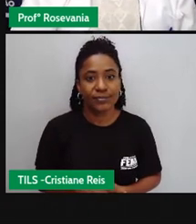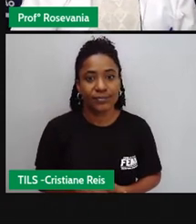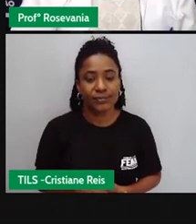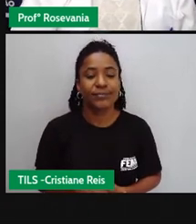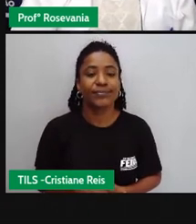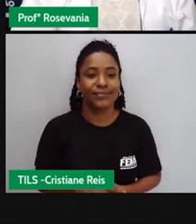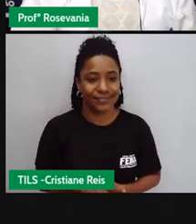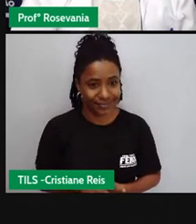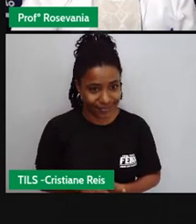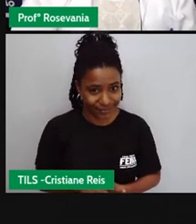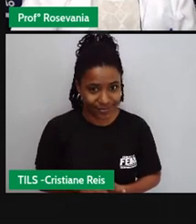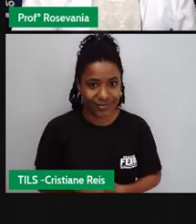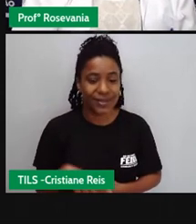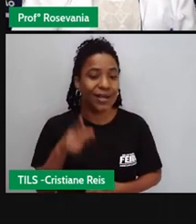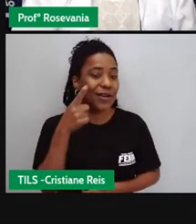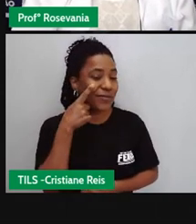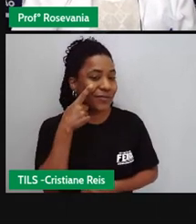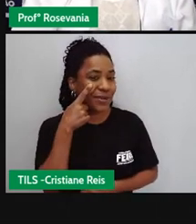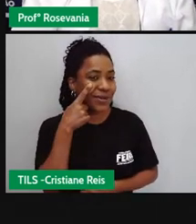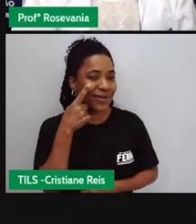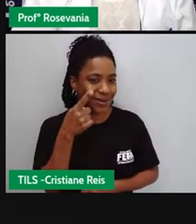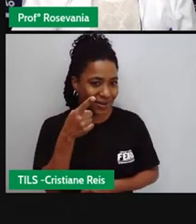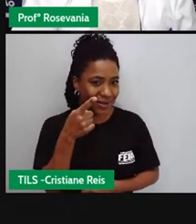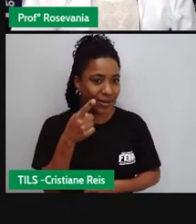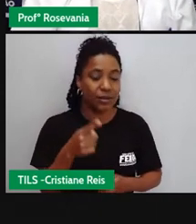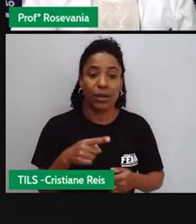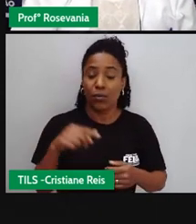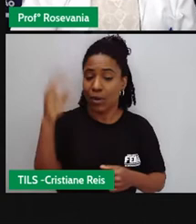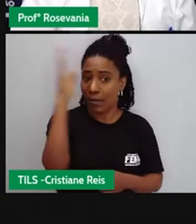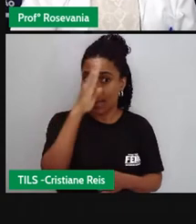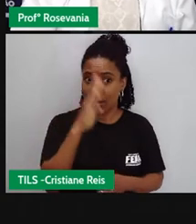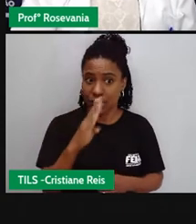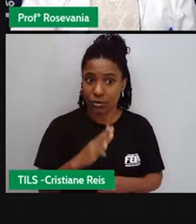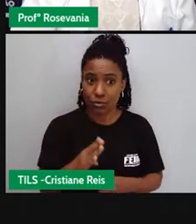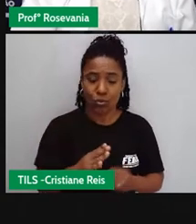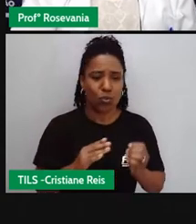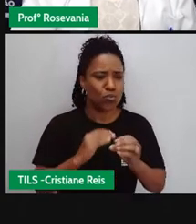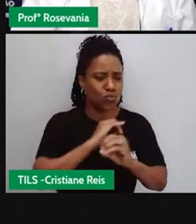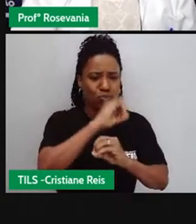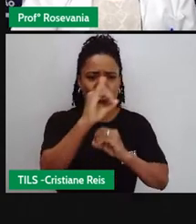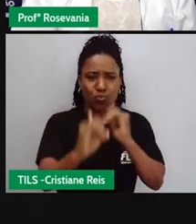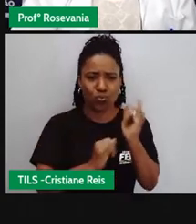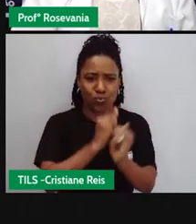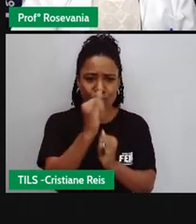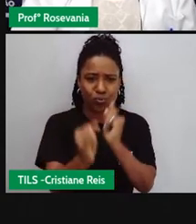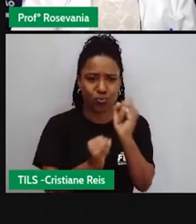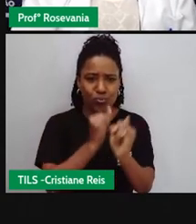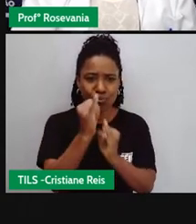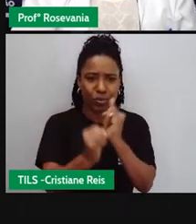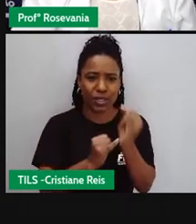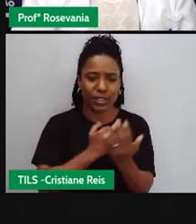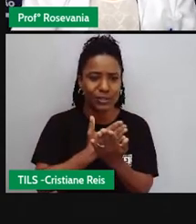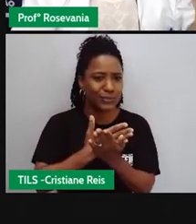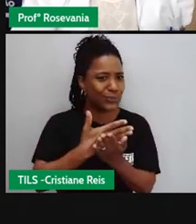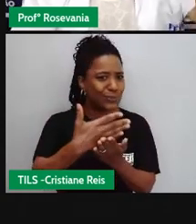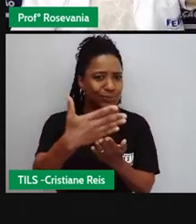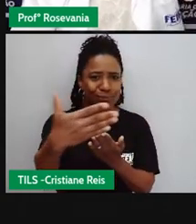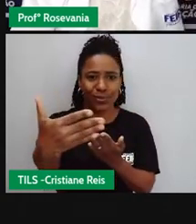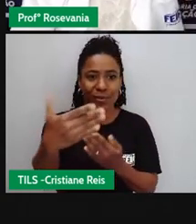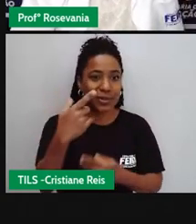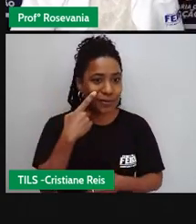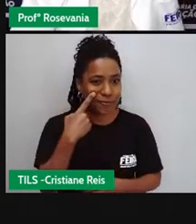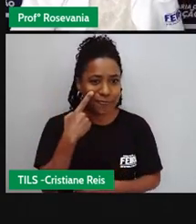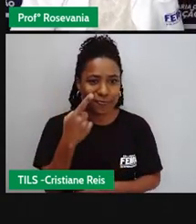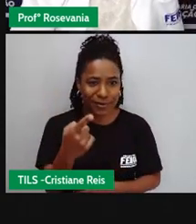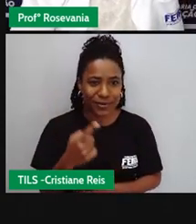bom aí vem o acesso à internet no Brasil é interessante a gente observar esses dados eles